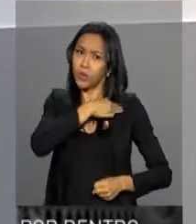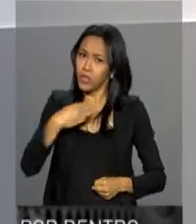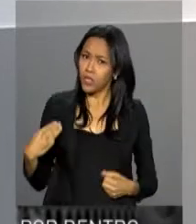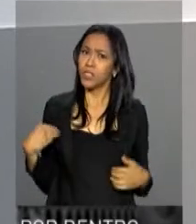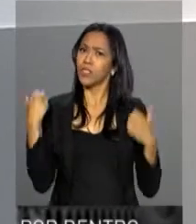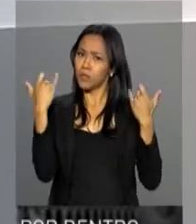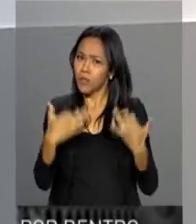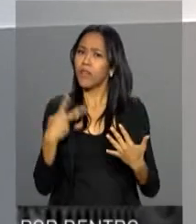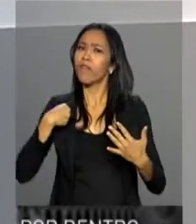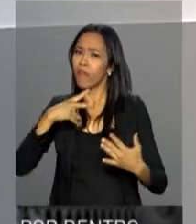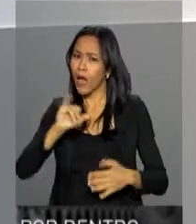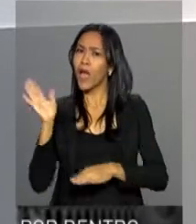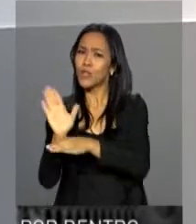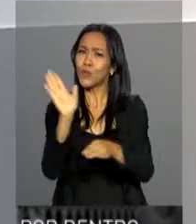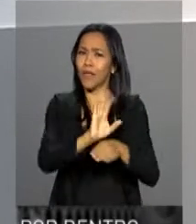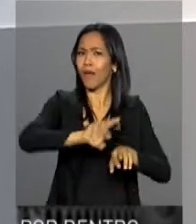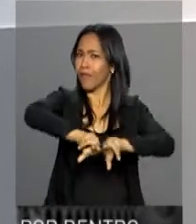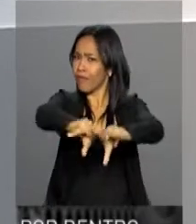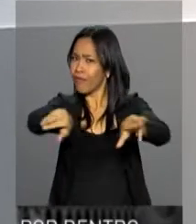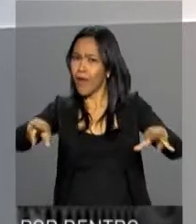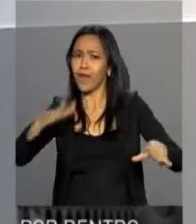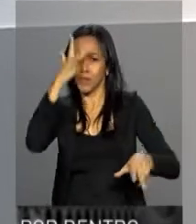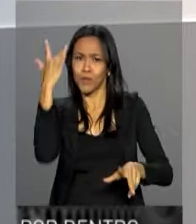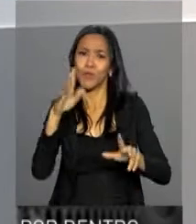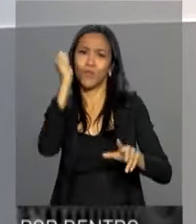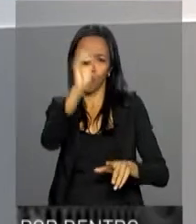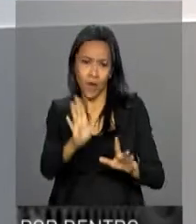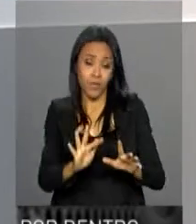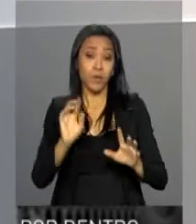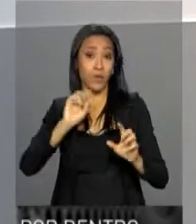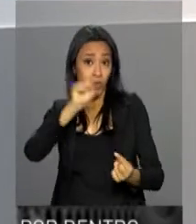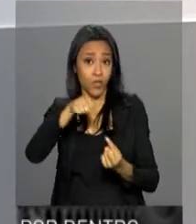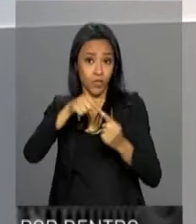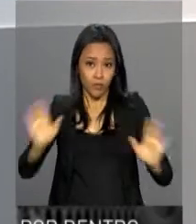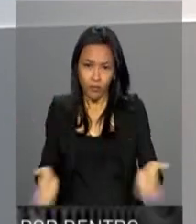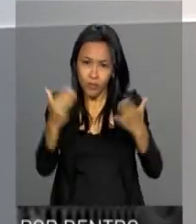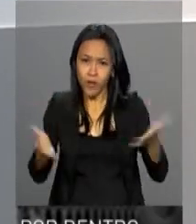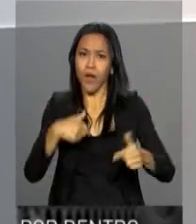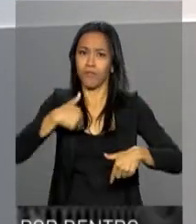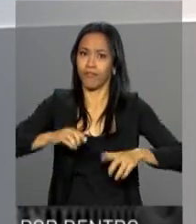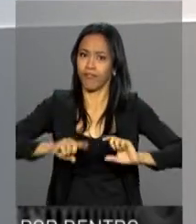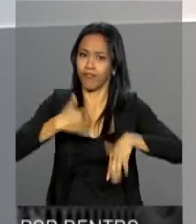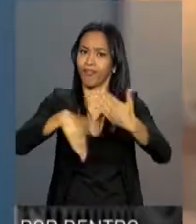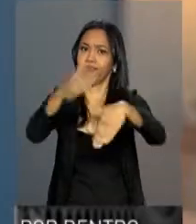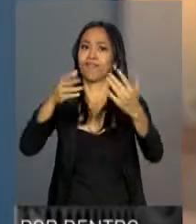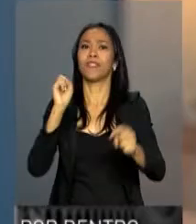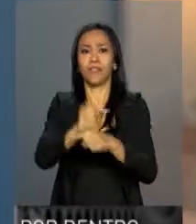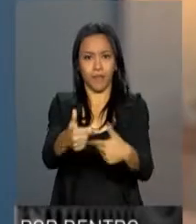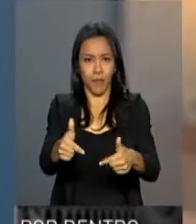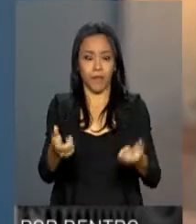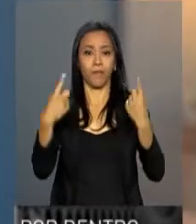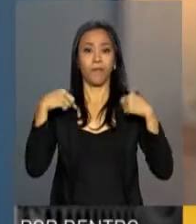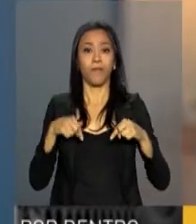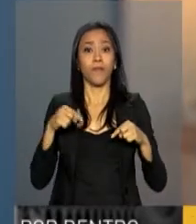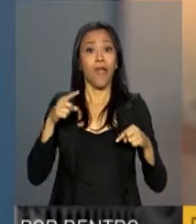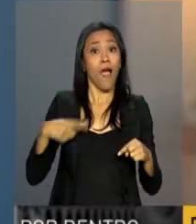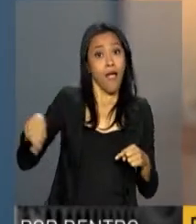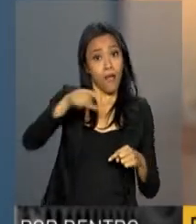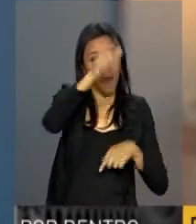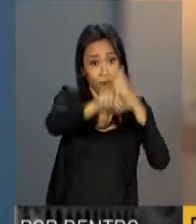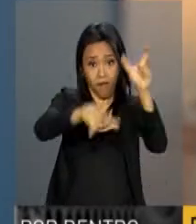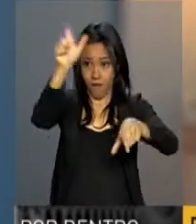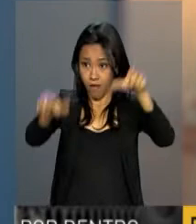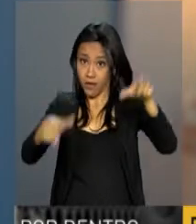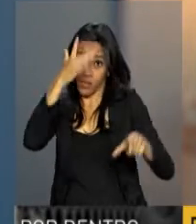vai beneficiar milhões de brasileiros e estimular a retomada do crescimento e do emprego no país. E aqueles trabalhadores que